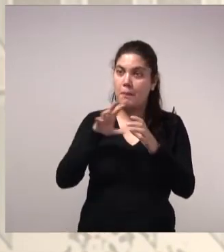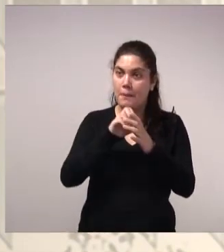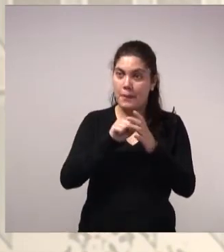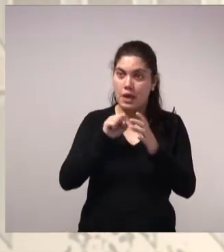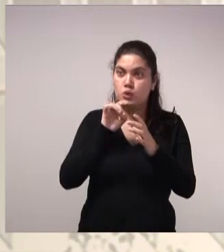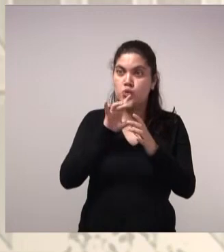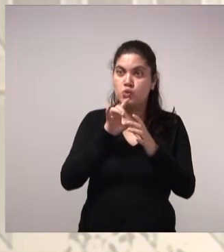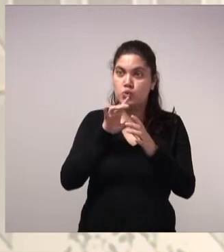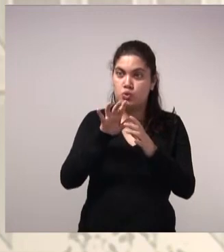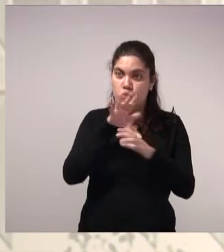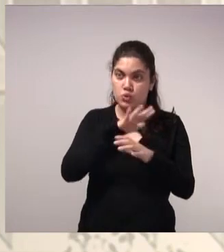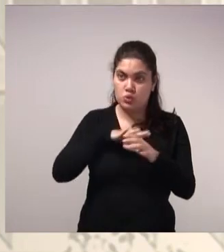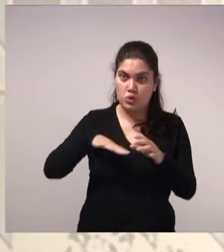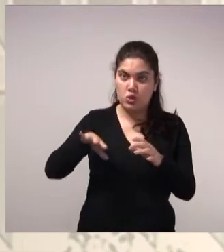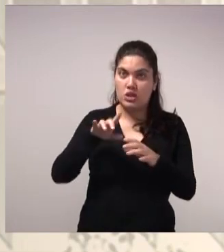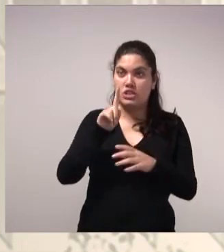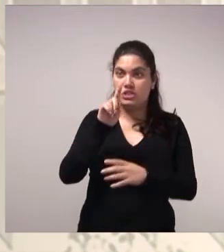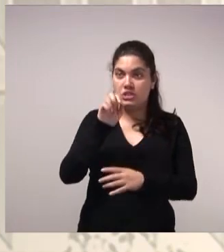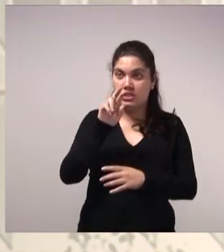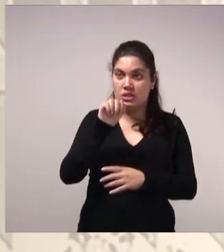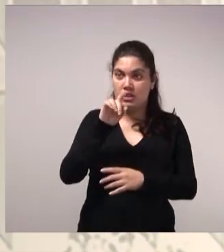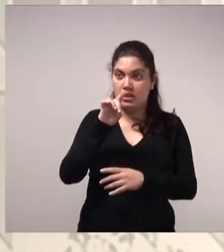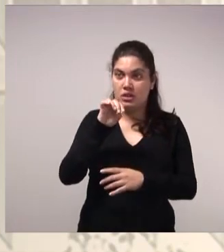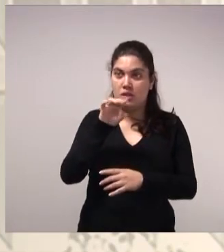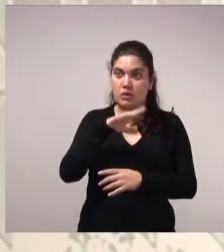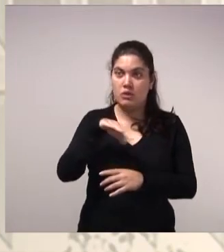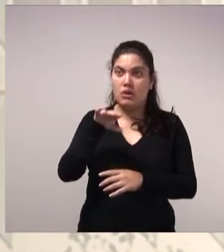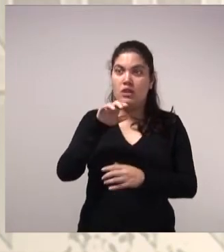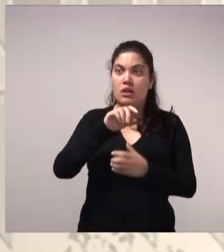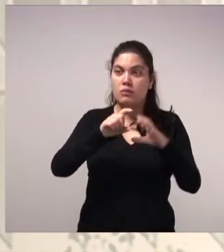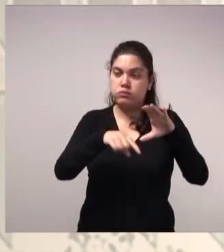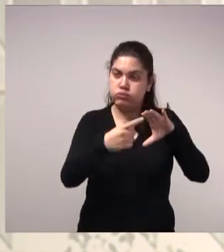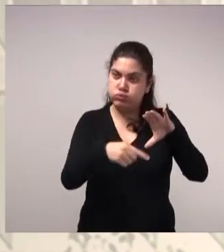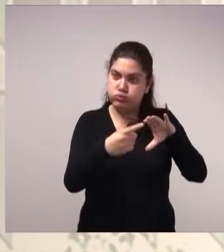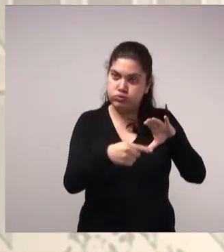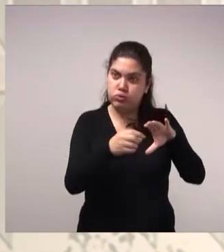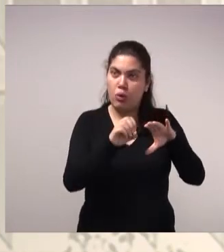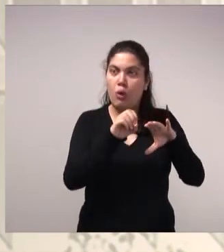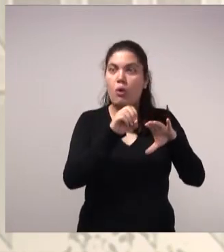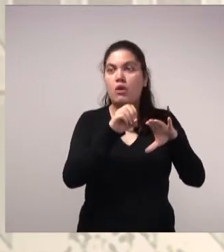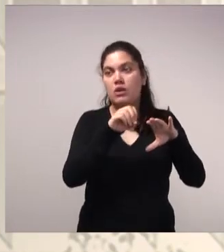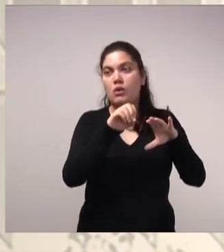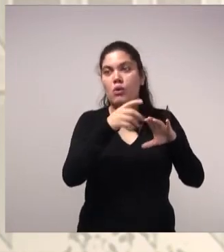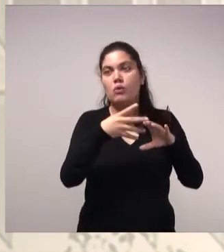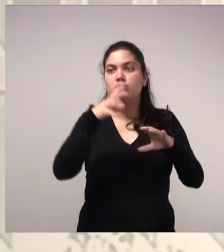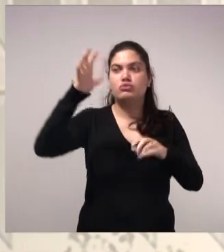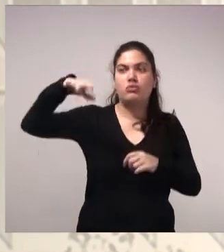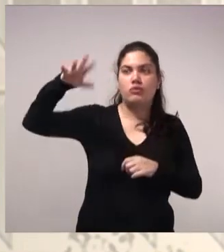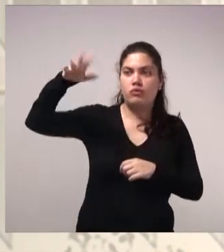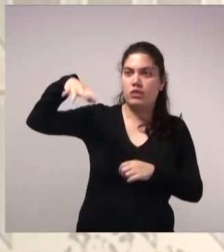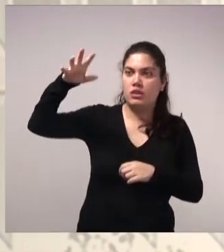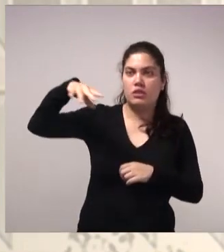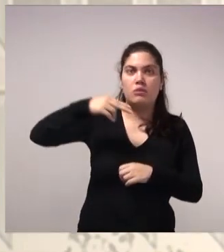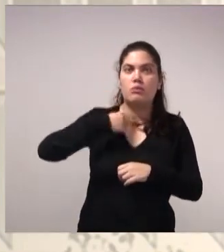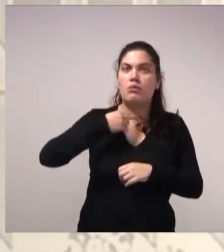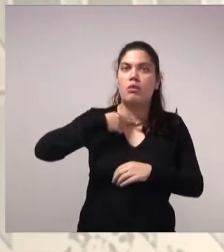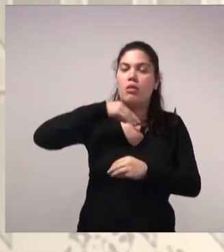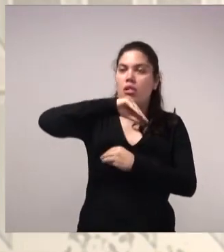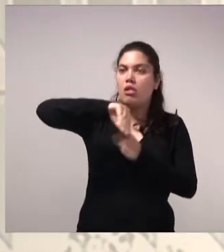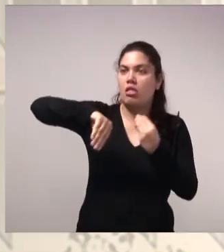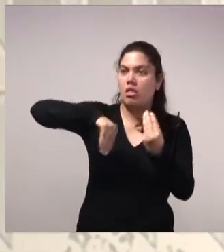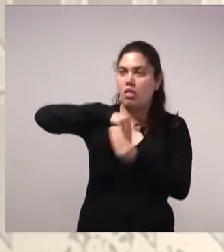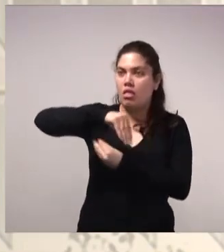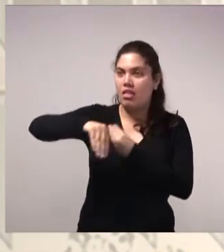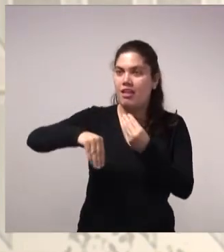o efluente gerado nas lavanderias e dos chuveiros, eu não posso estar misturando essa água com as águas